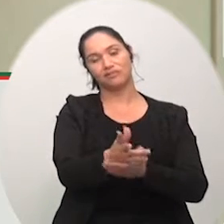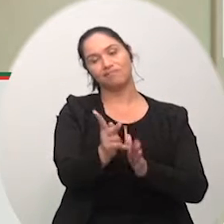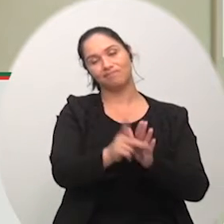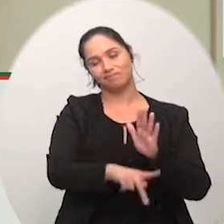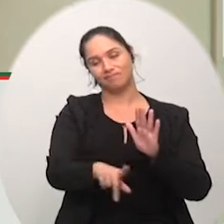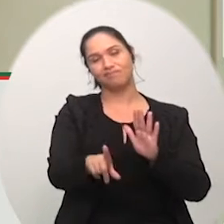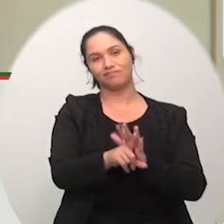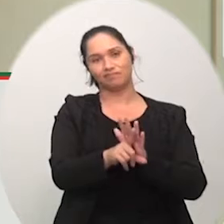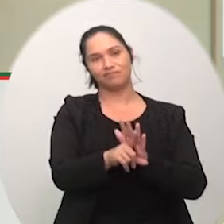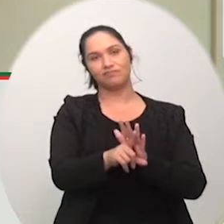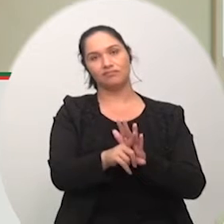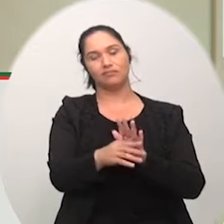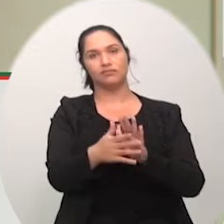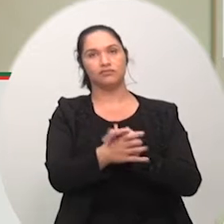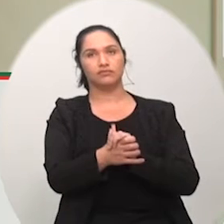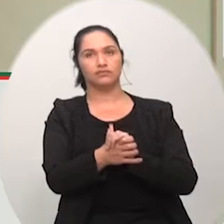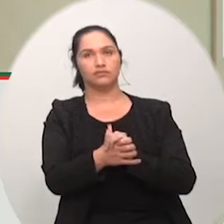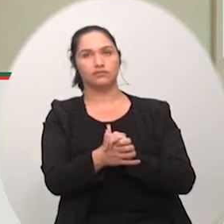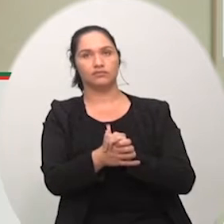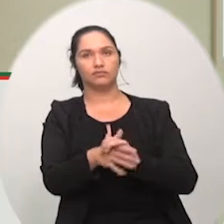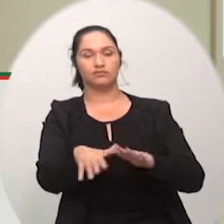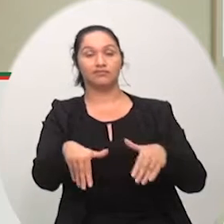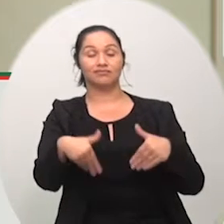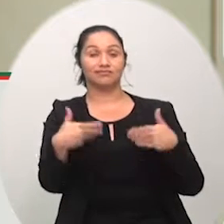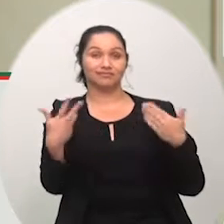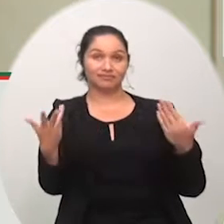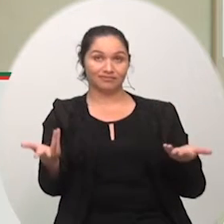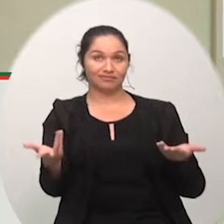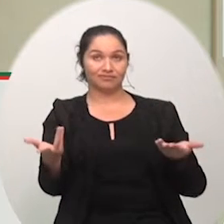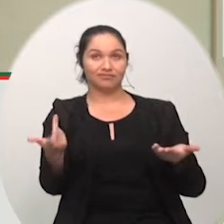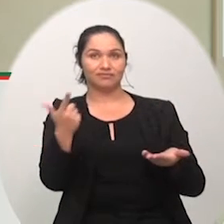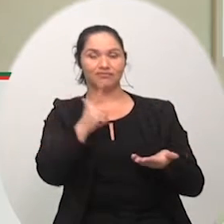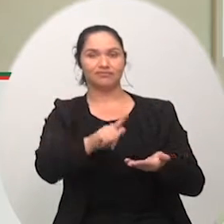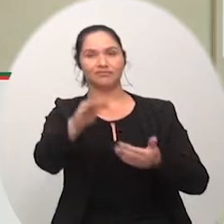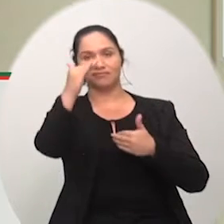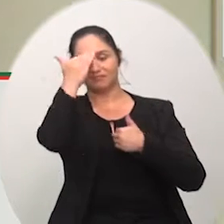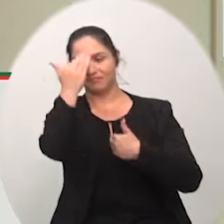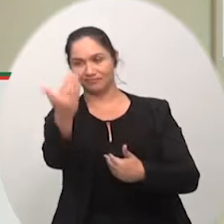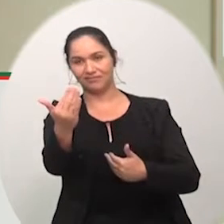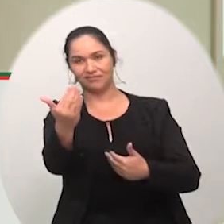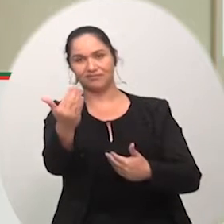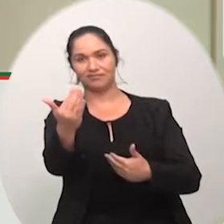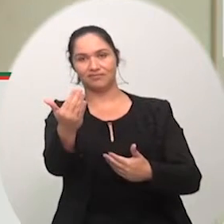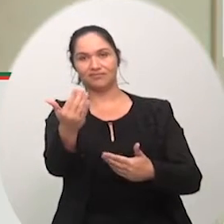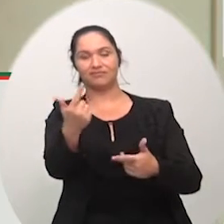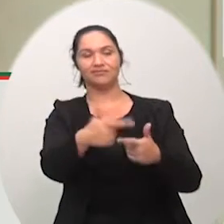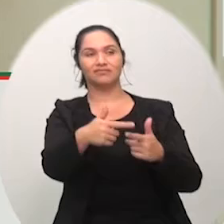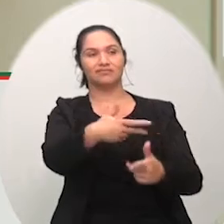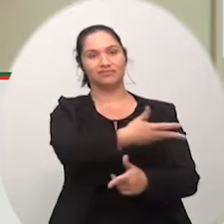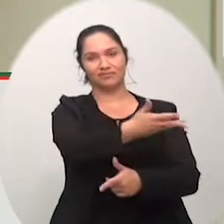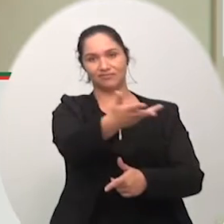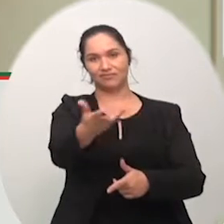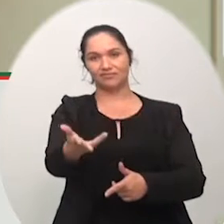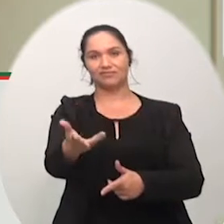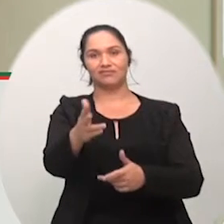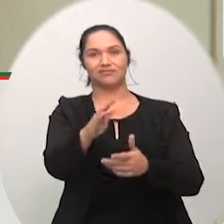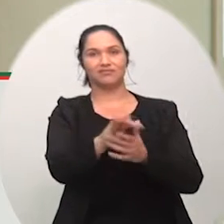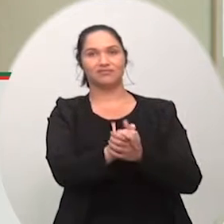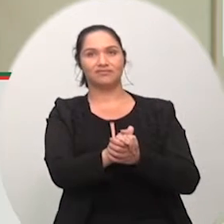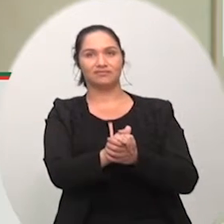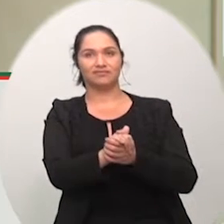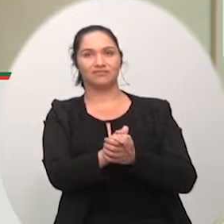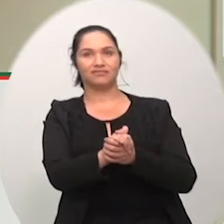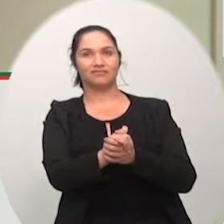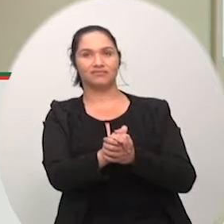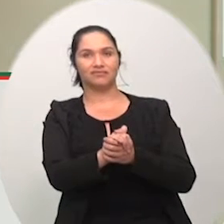projeto perdão e fica aqui o apelo mais uma vez agradecendo a todos pela compreensão aqui na passagem desse projeto